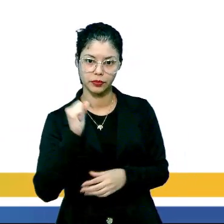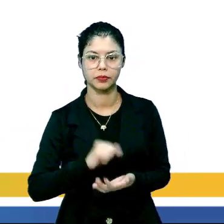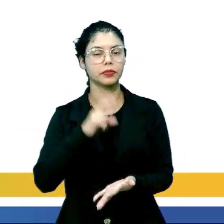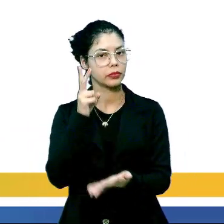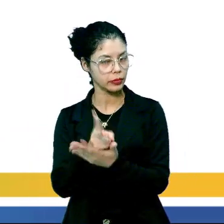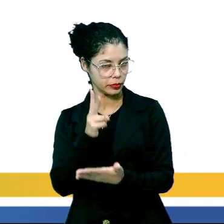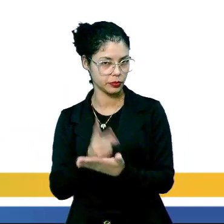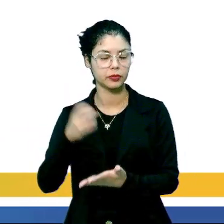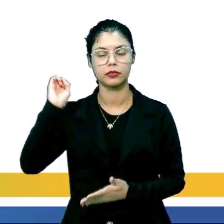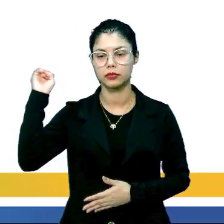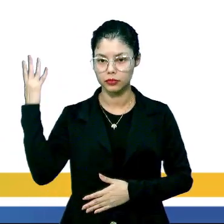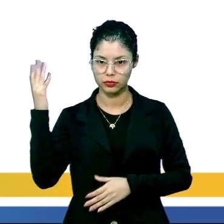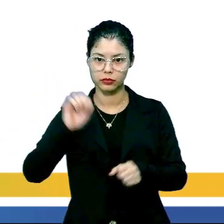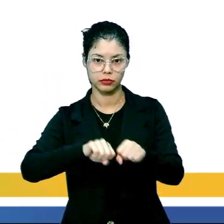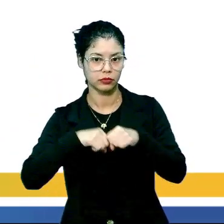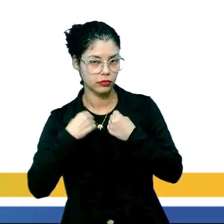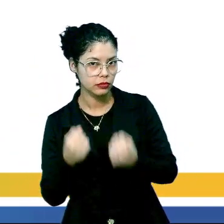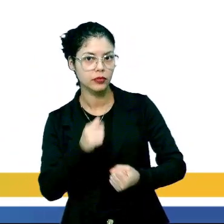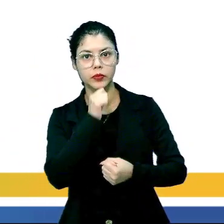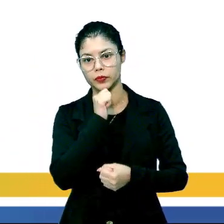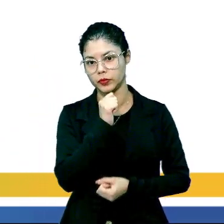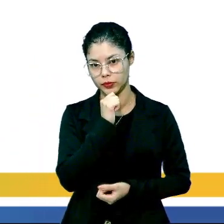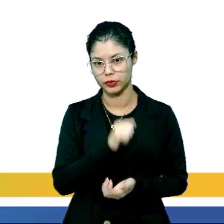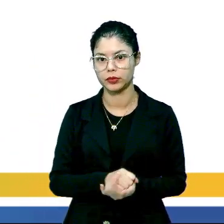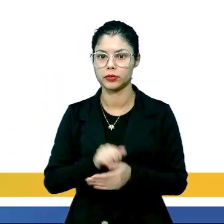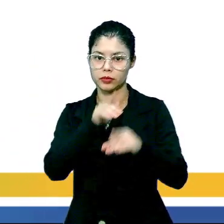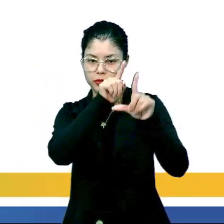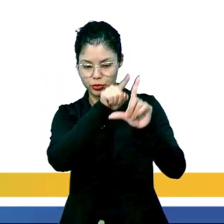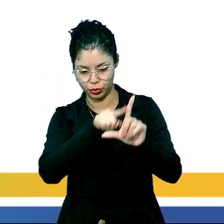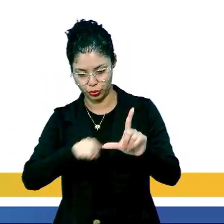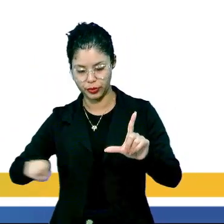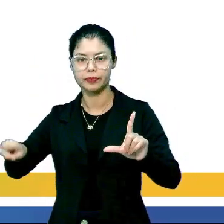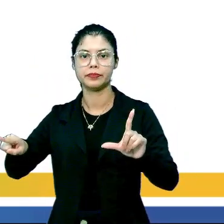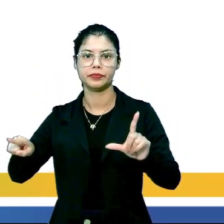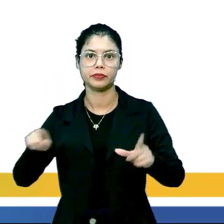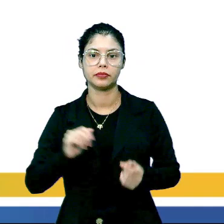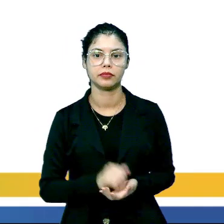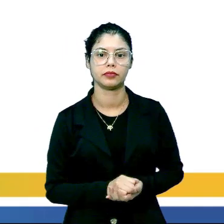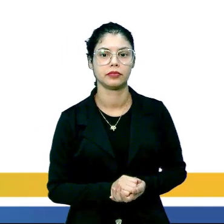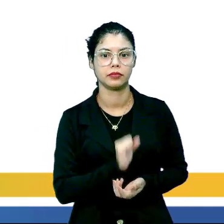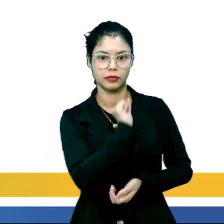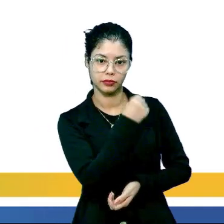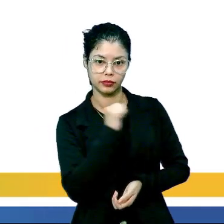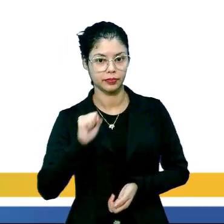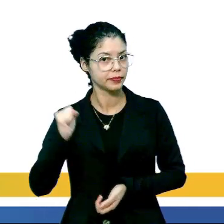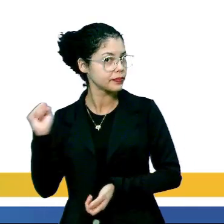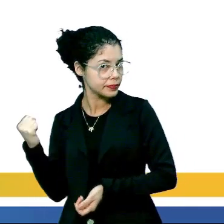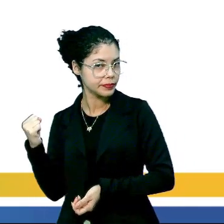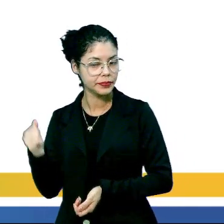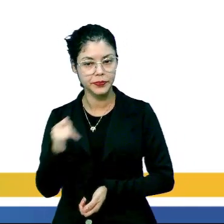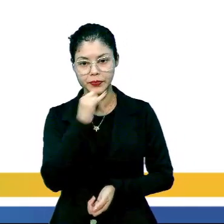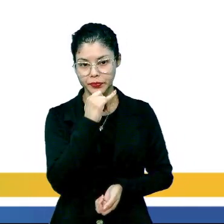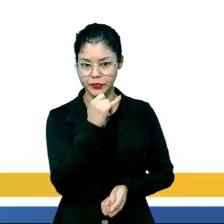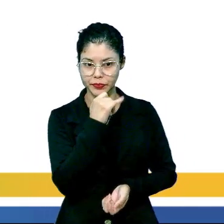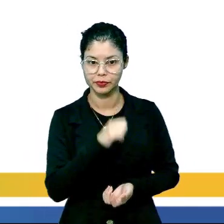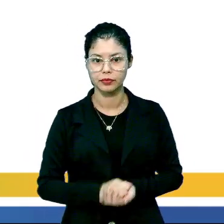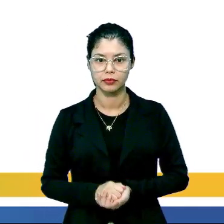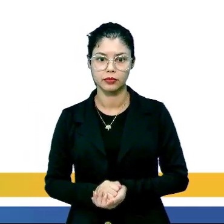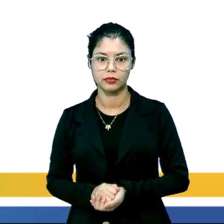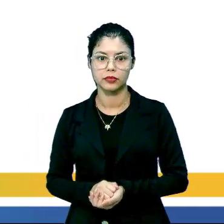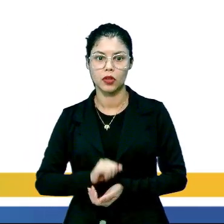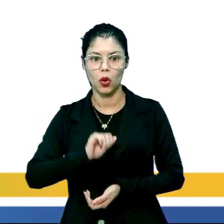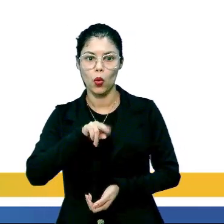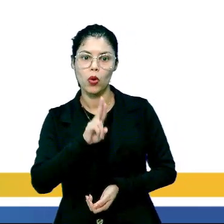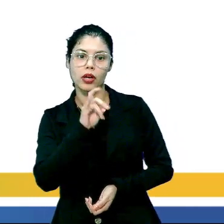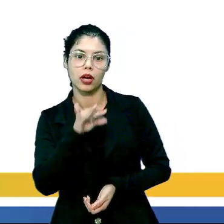Toda vez que acontece essa quebra, toda vez que acontece esse decaimento, tá indo de 8 em 8. Olha pro urânio. O urânio ali,